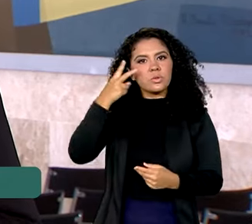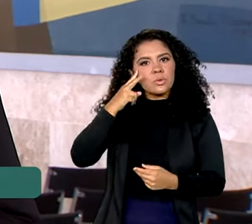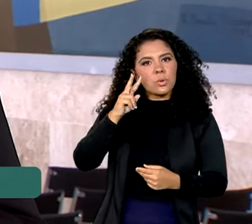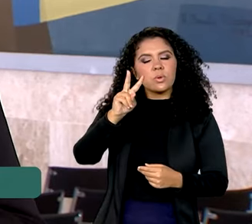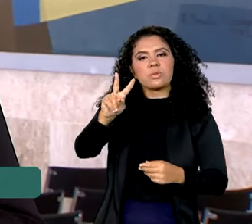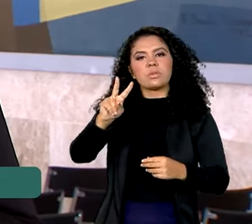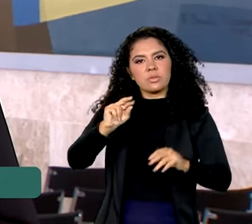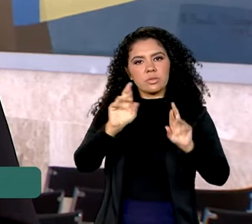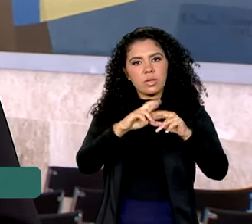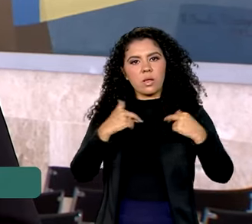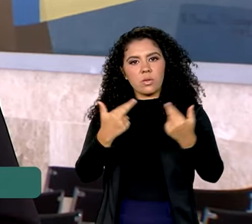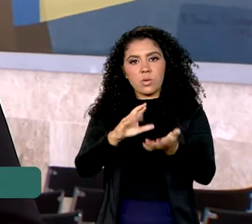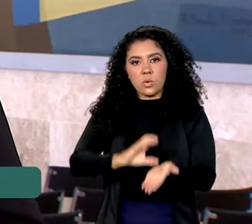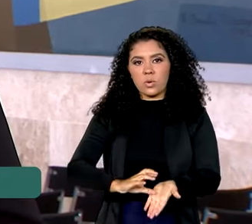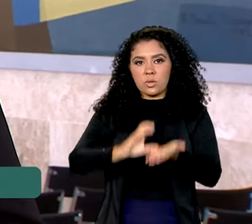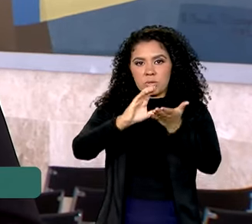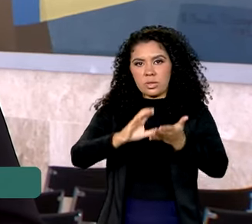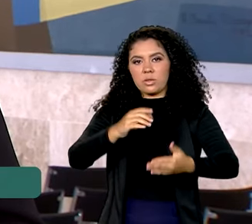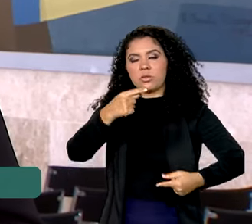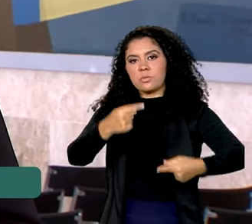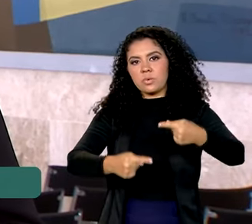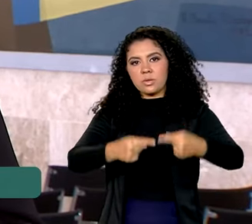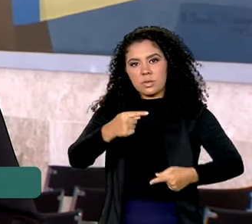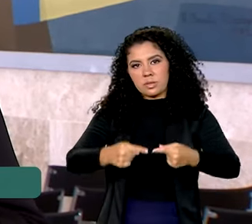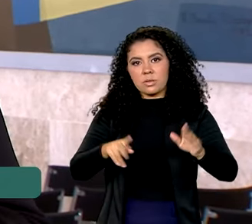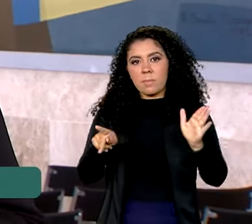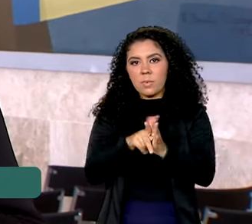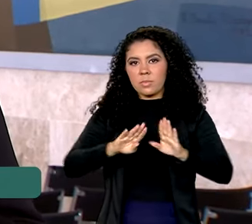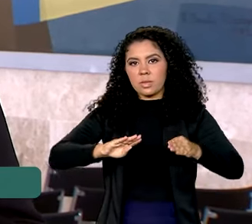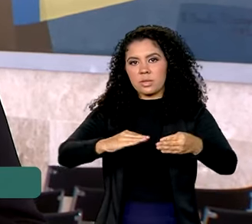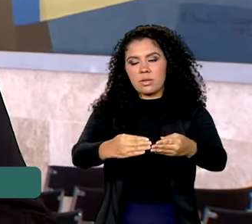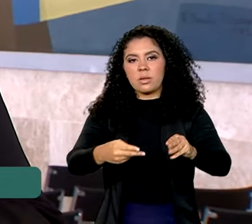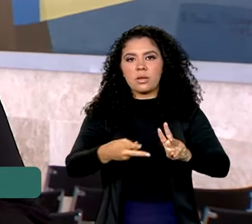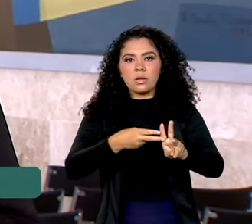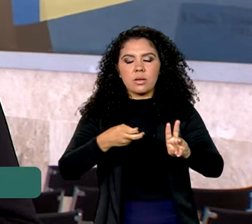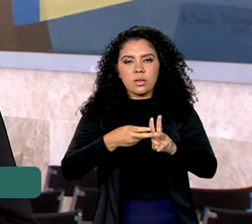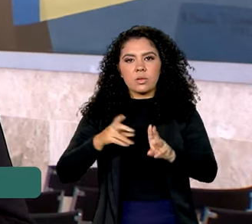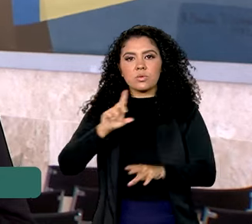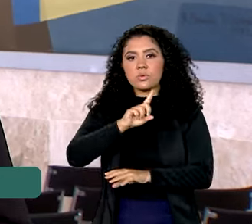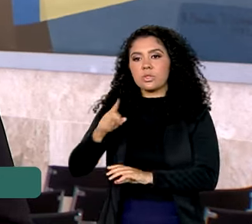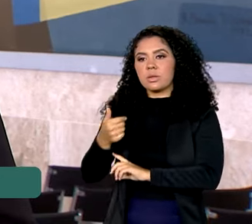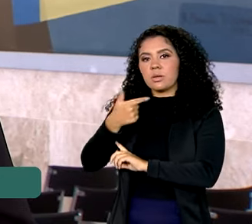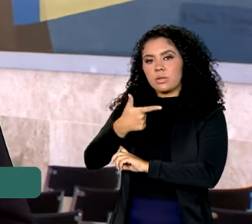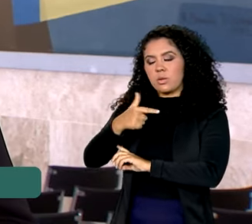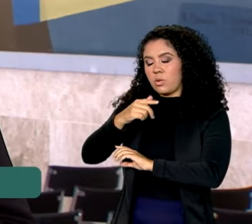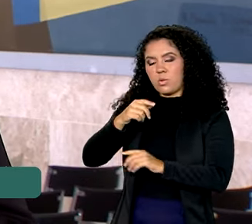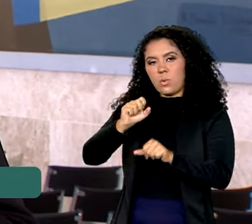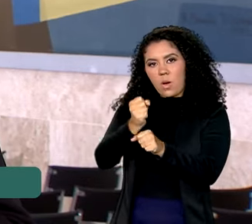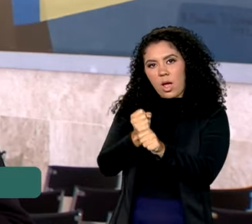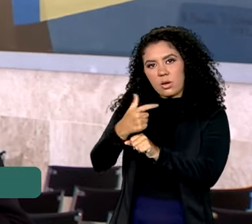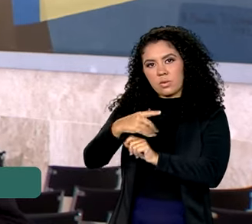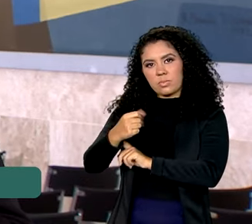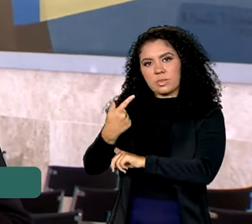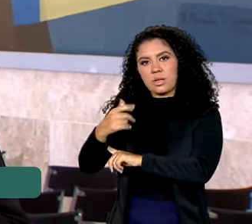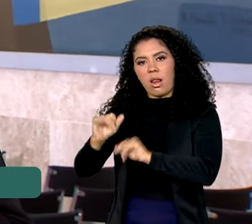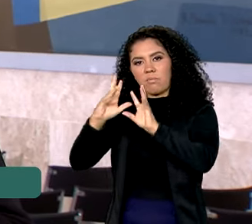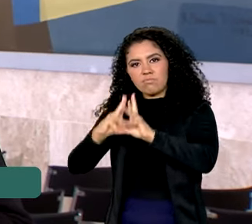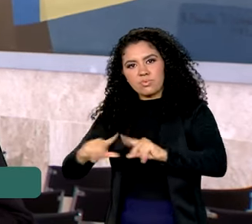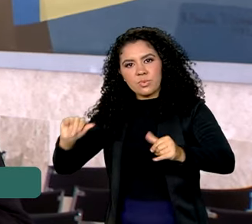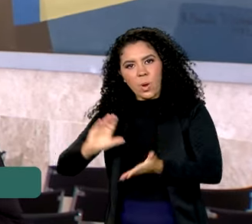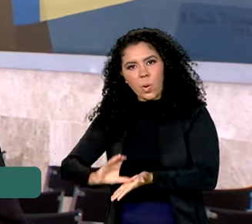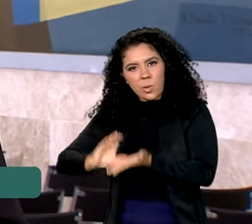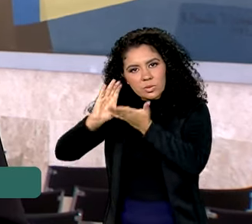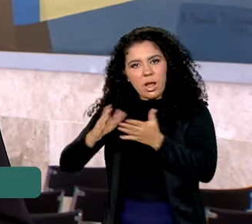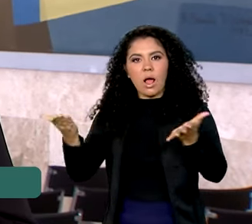do Conselho de Política Indigenista. Esse conselho foi extinto em 2019, reestabelecido no ano passado com esse propósito de